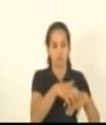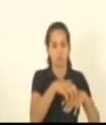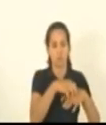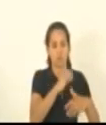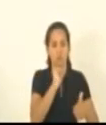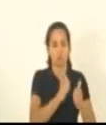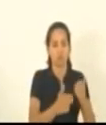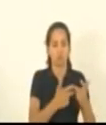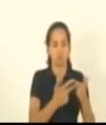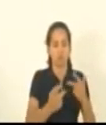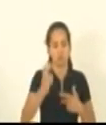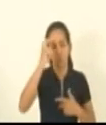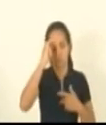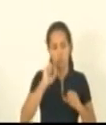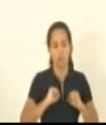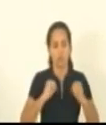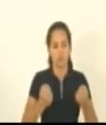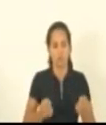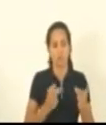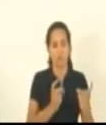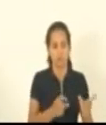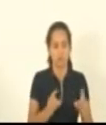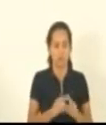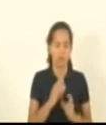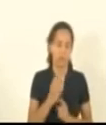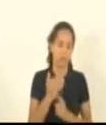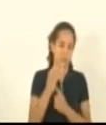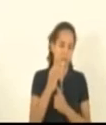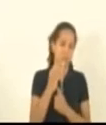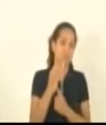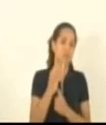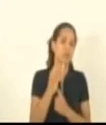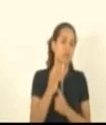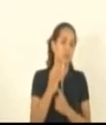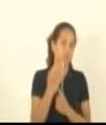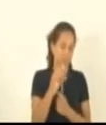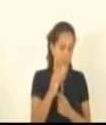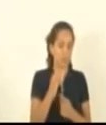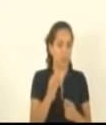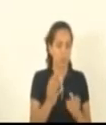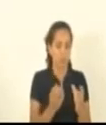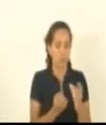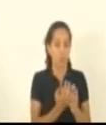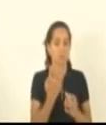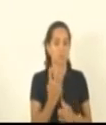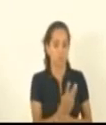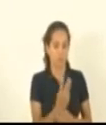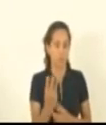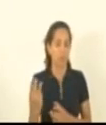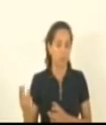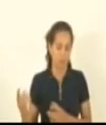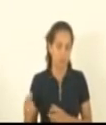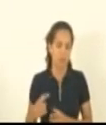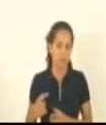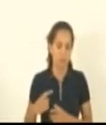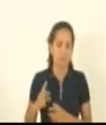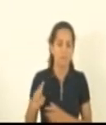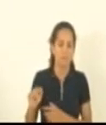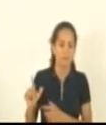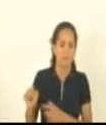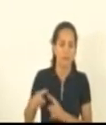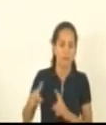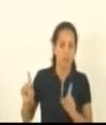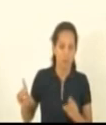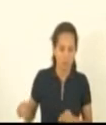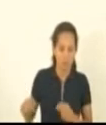cultura e defesa do consumidor ciência e tecnologia três membros artigo segundo ficam as vagas de membros efetivos e